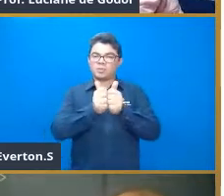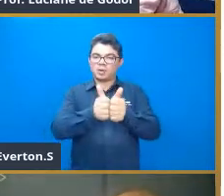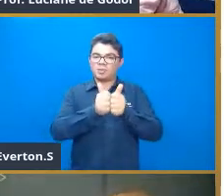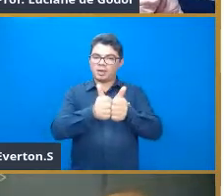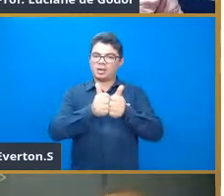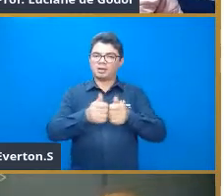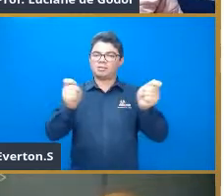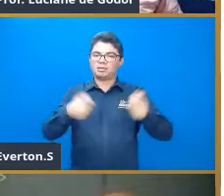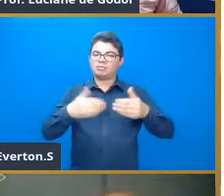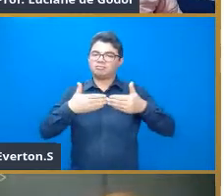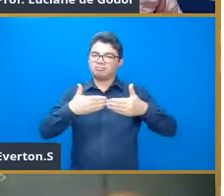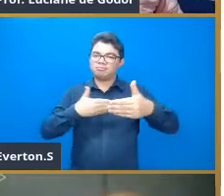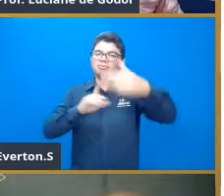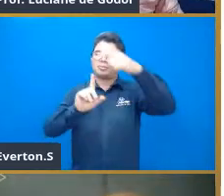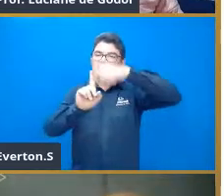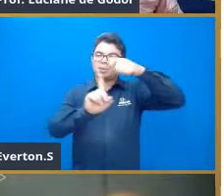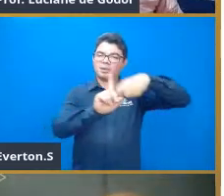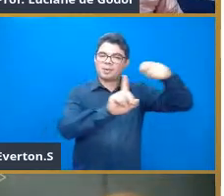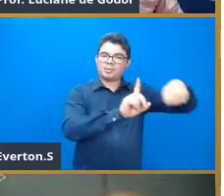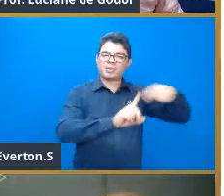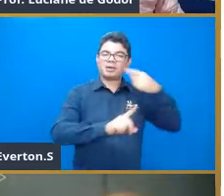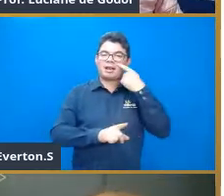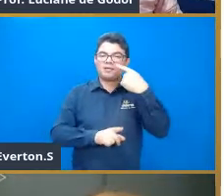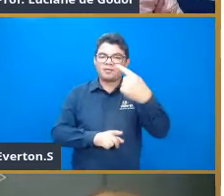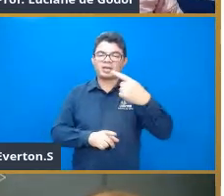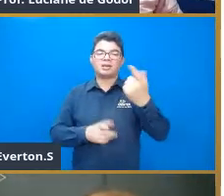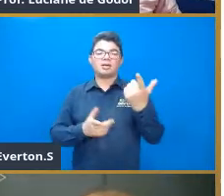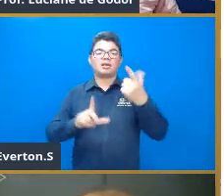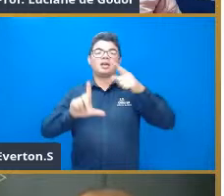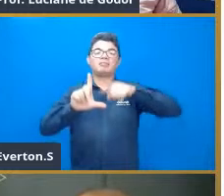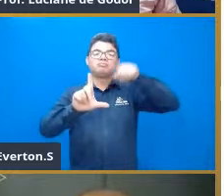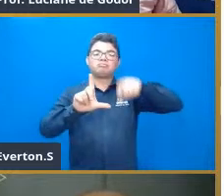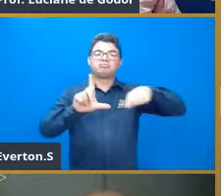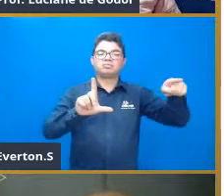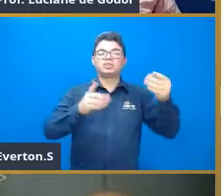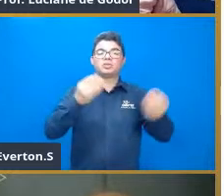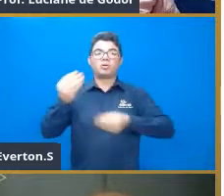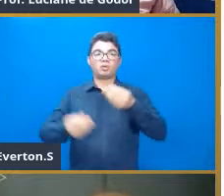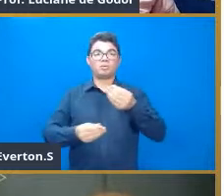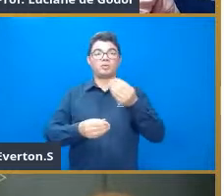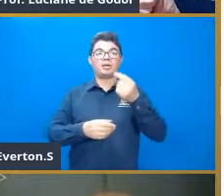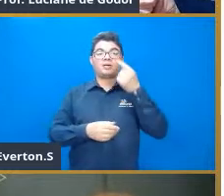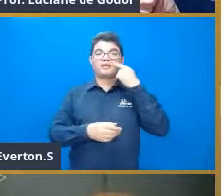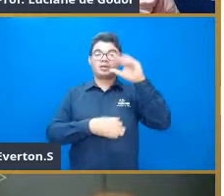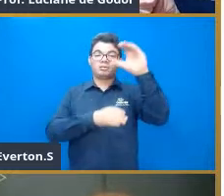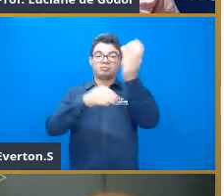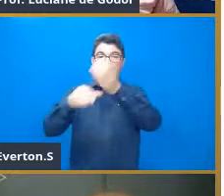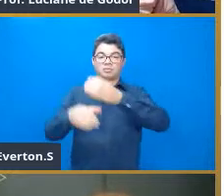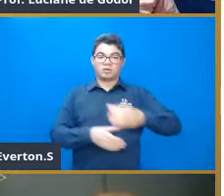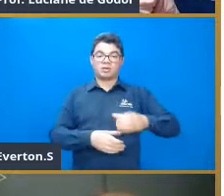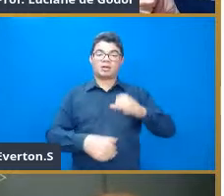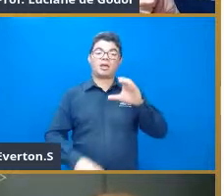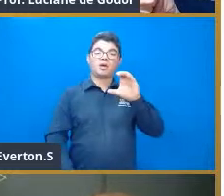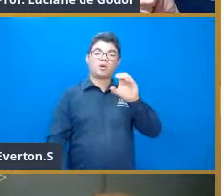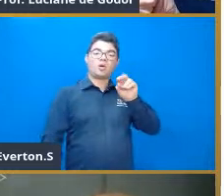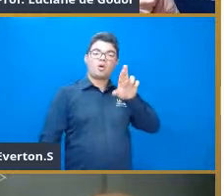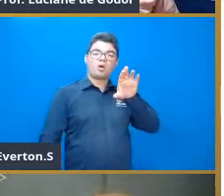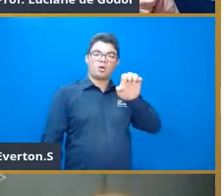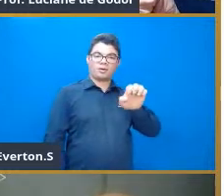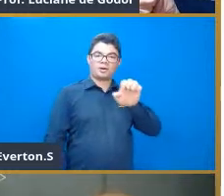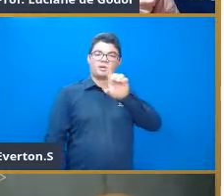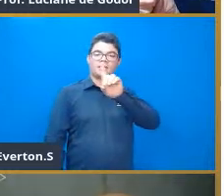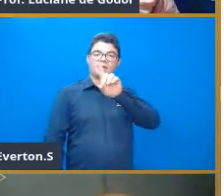e aí verificava por meio da gemetria. Então, ela utilizava, na época, CorelDRAW, que é um software que